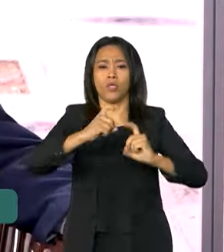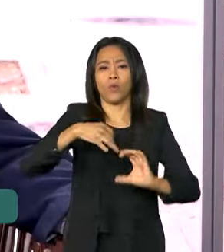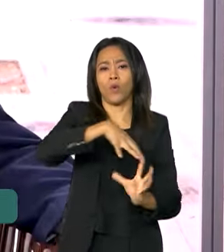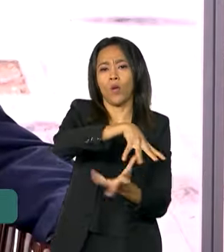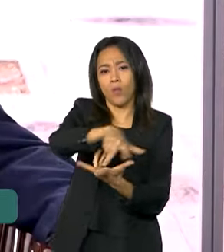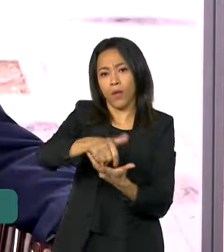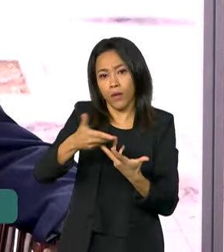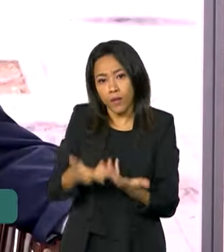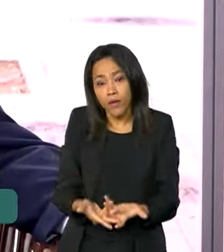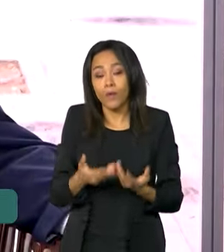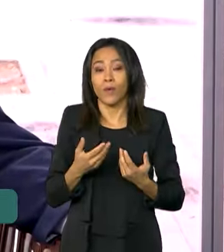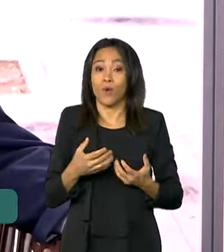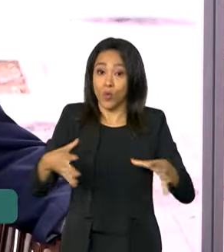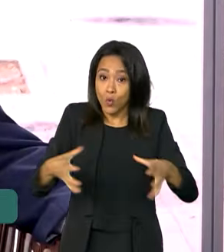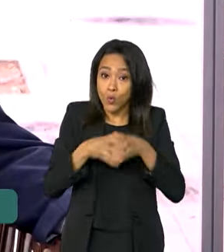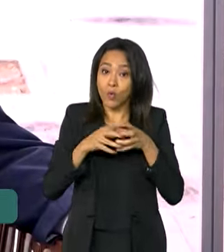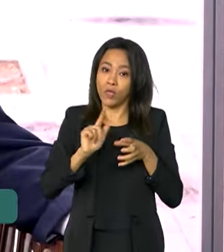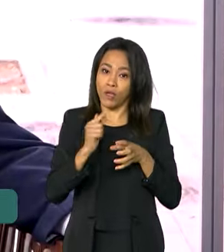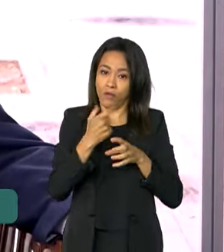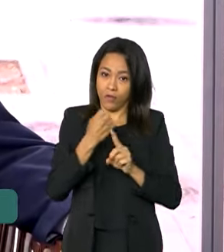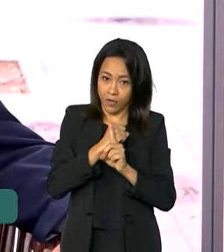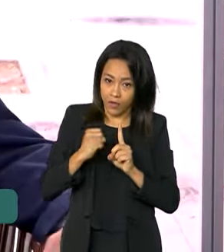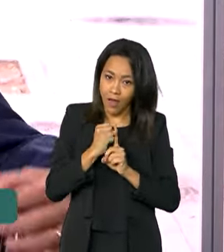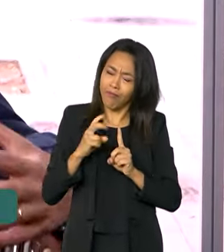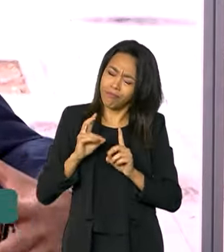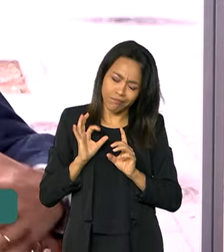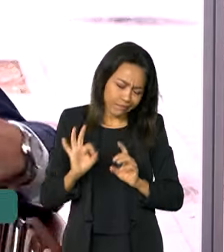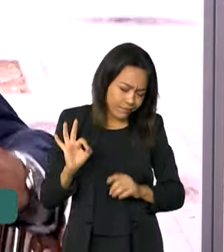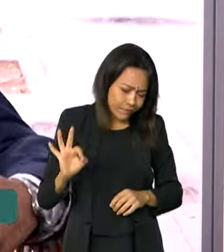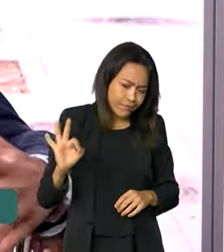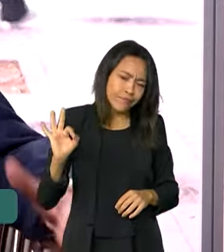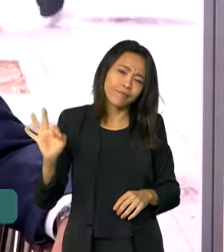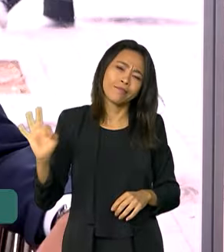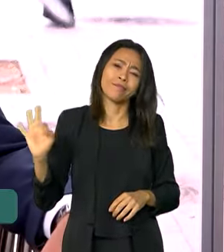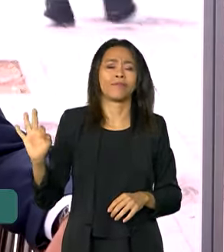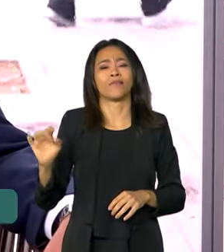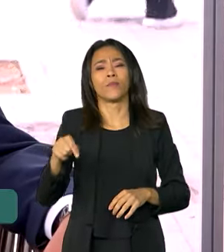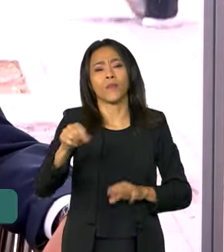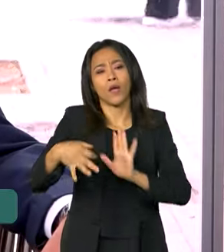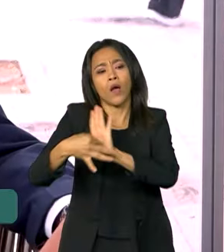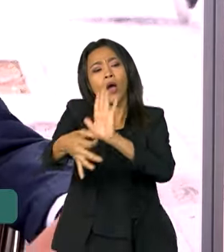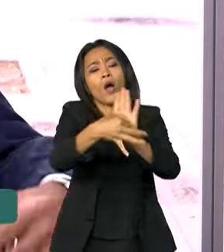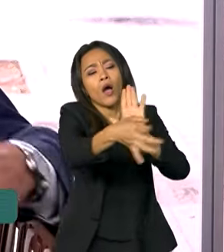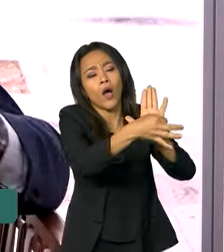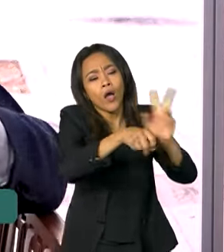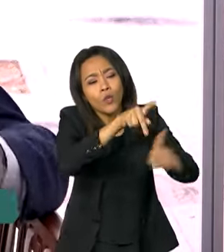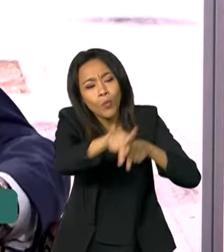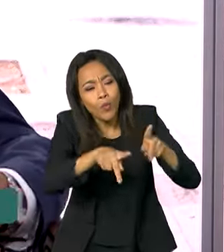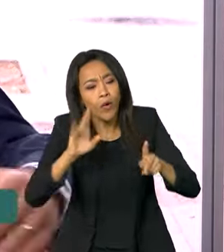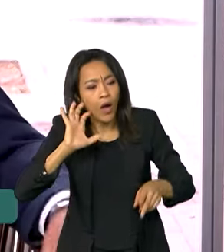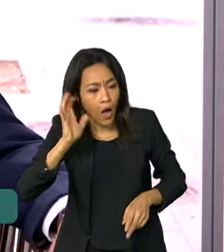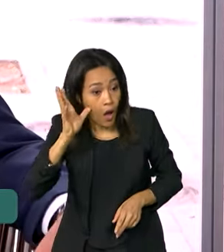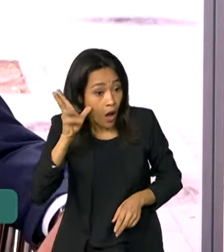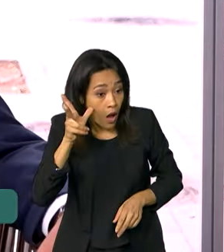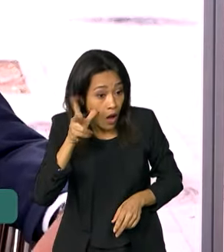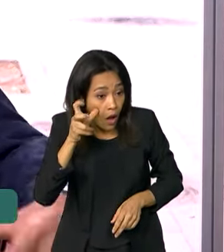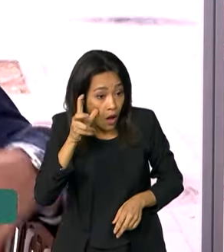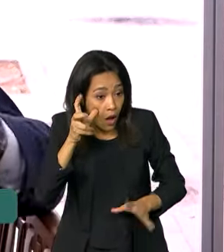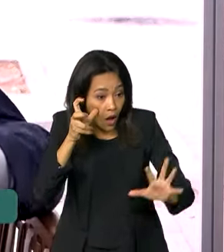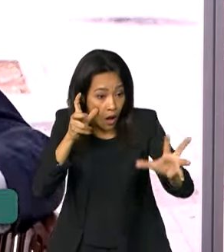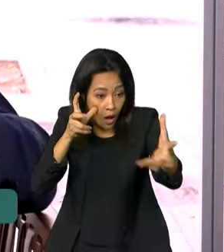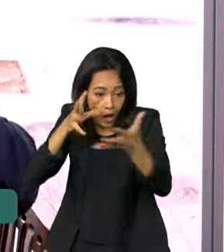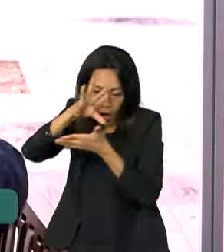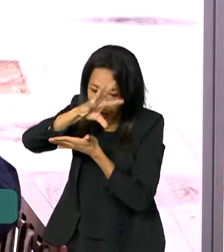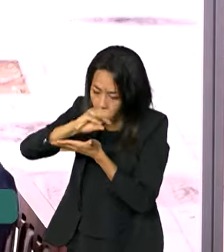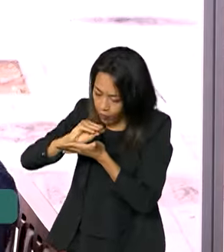O G20 Social, com certeza, possibilitará que as vozes que vêm do povo possam ser ouvidas pelos chefes de Estado